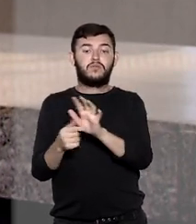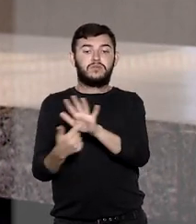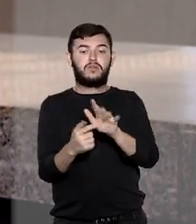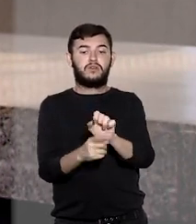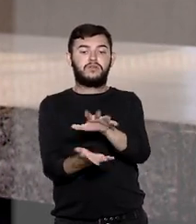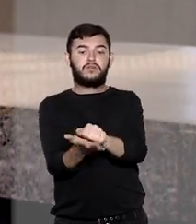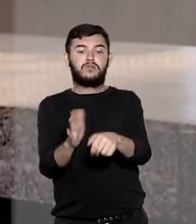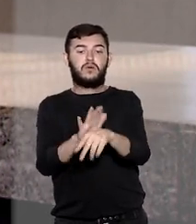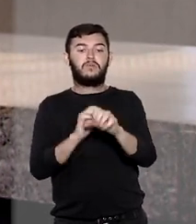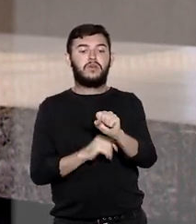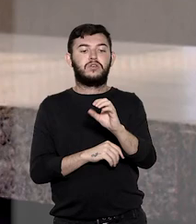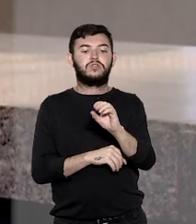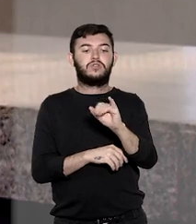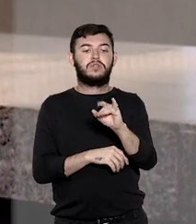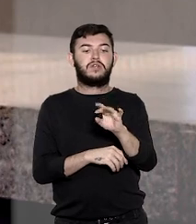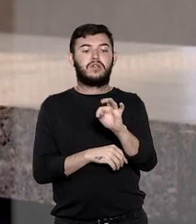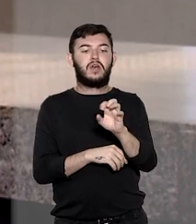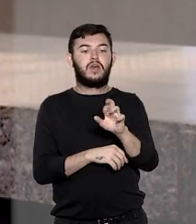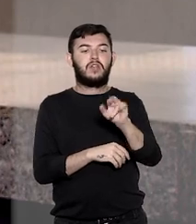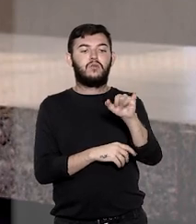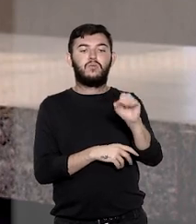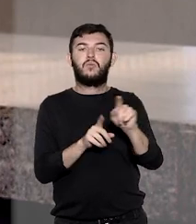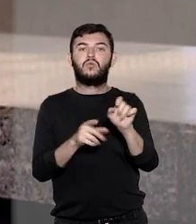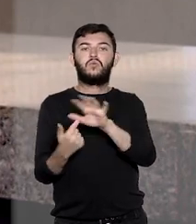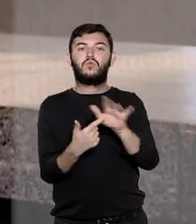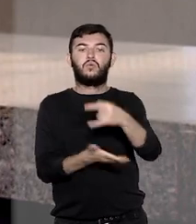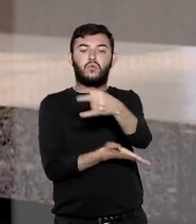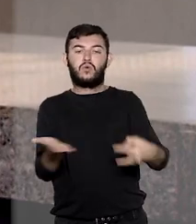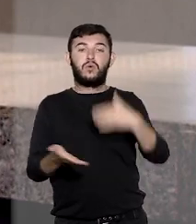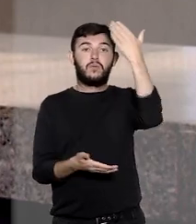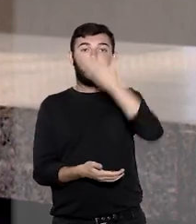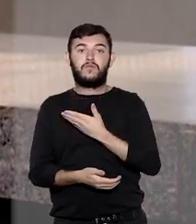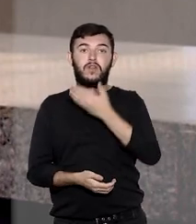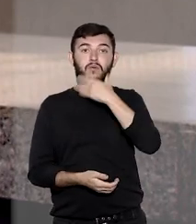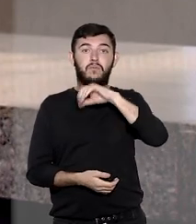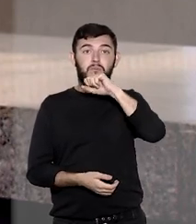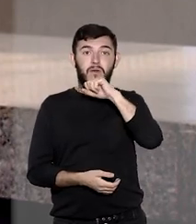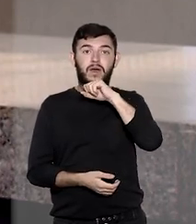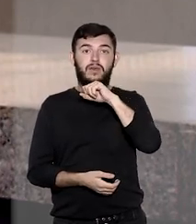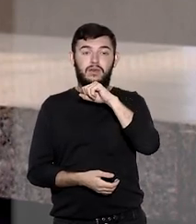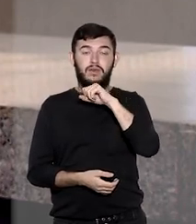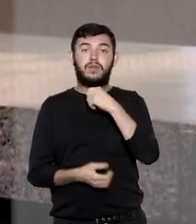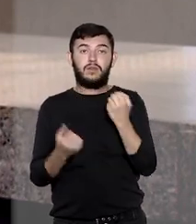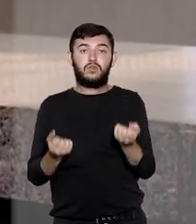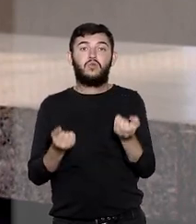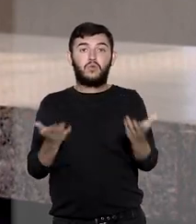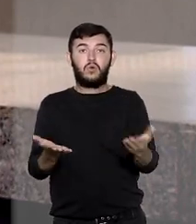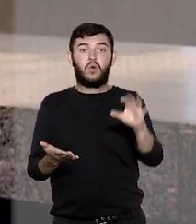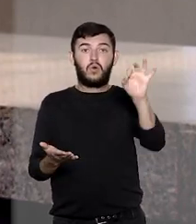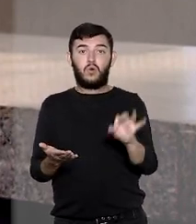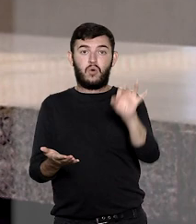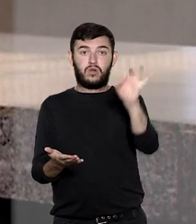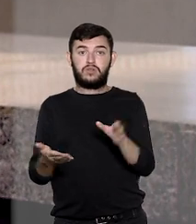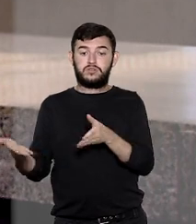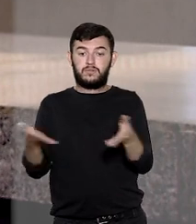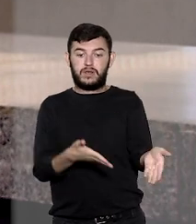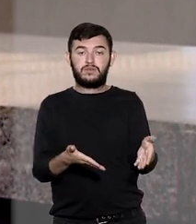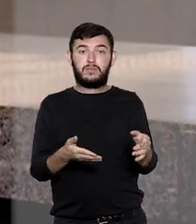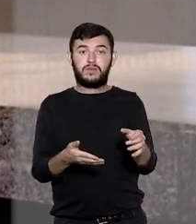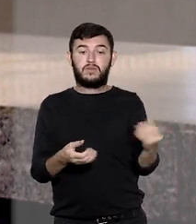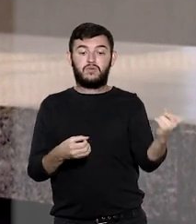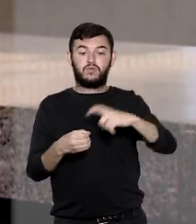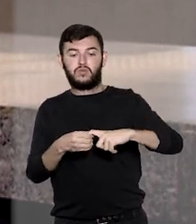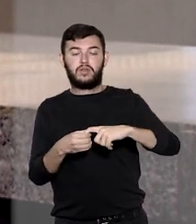em ação de exibição de documentos, os quais comprovariam a alegação de que o pai doou cotas de participação societária